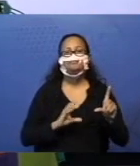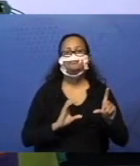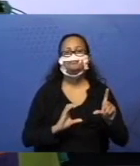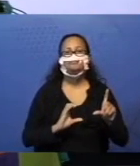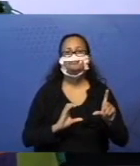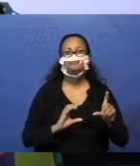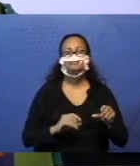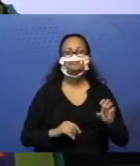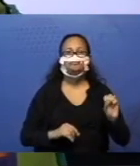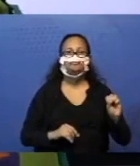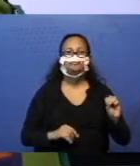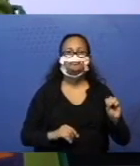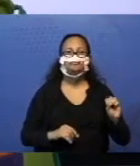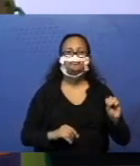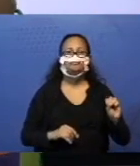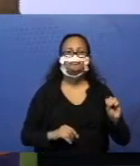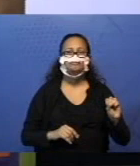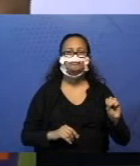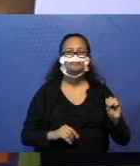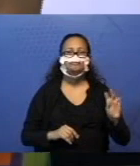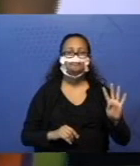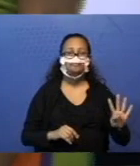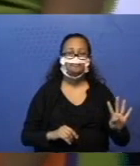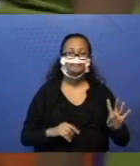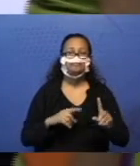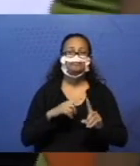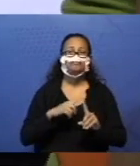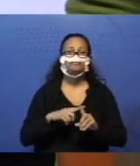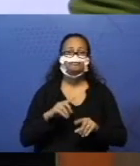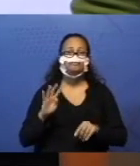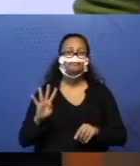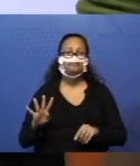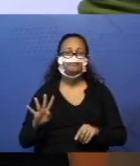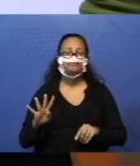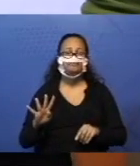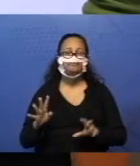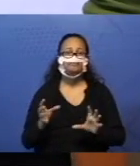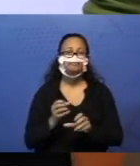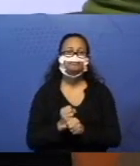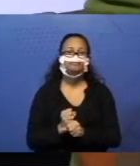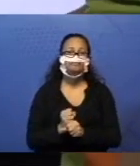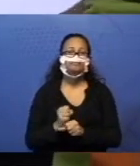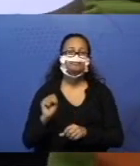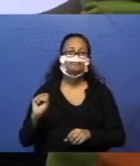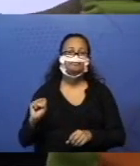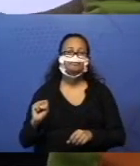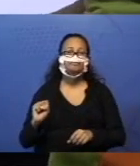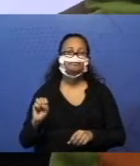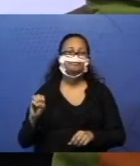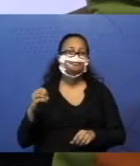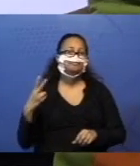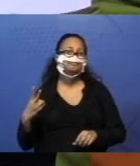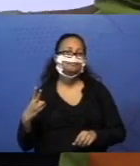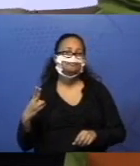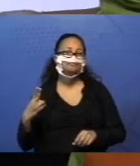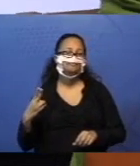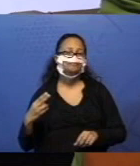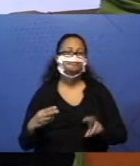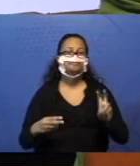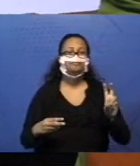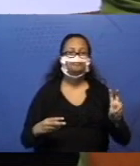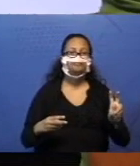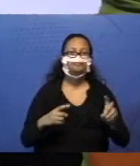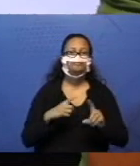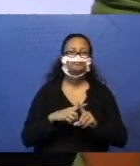oito. Quatro mais quatro, que dá oito. Ou cinco mais três, que também